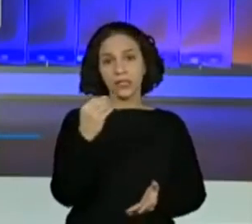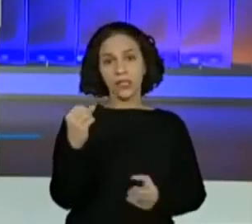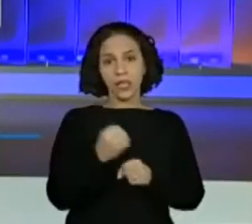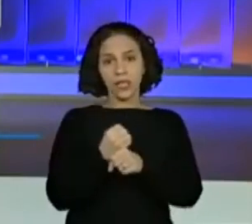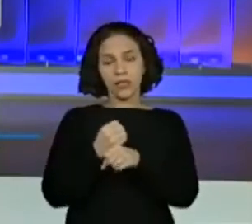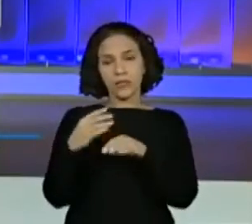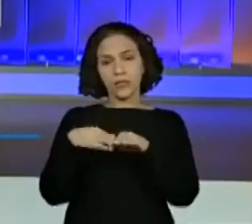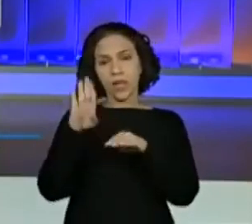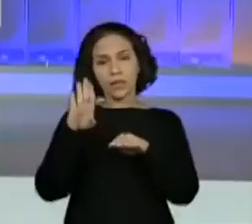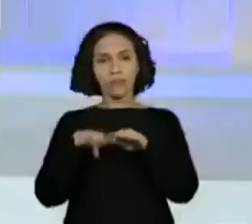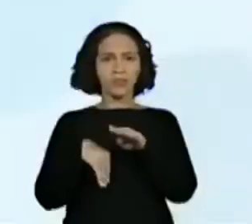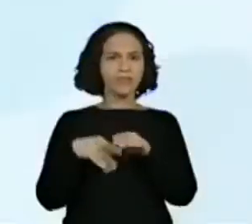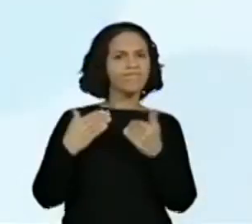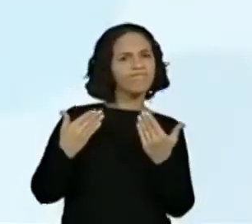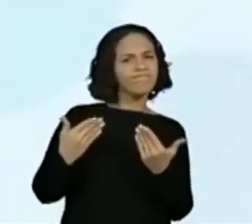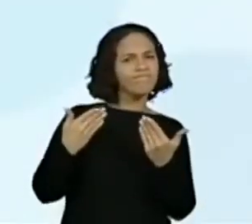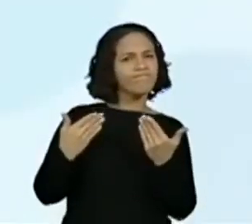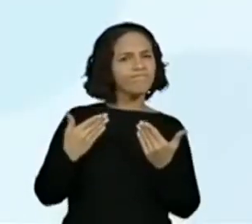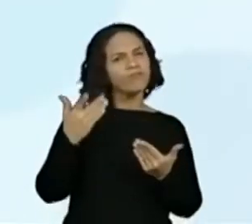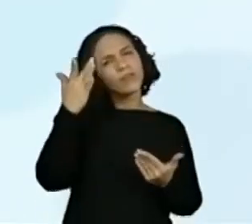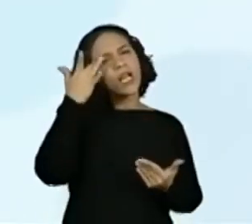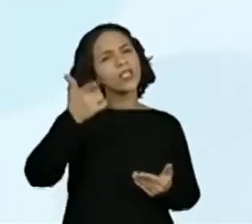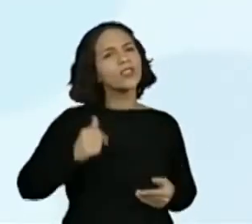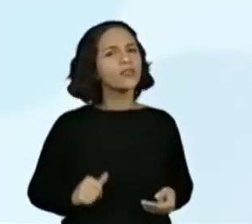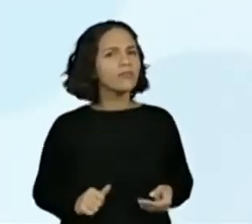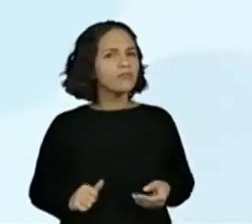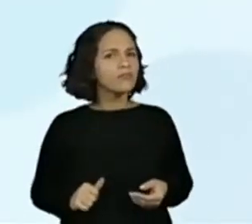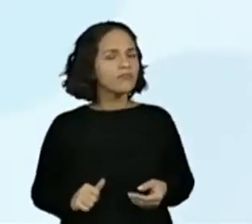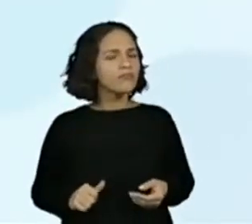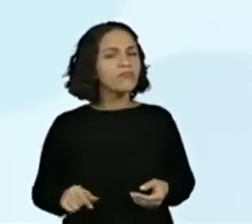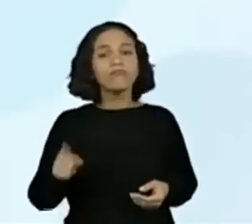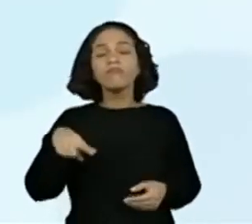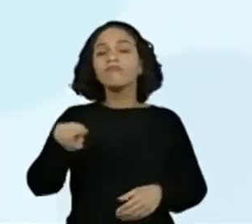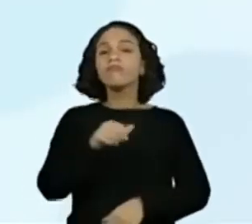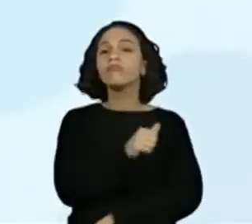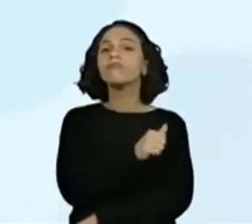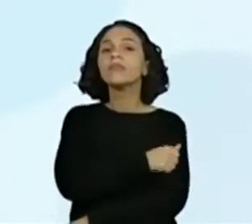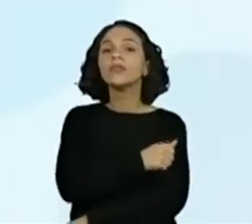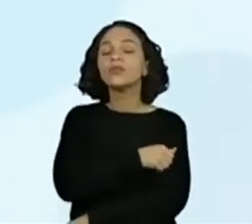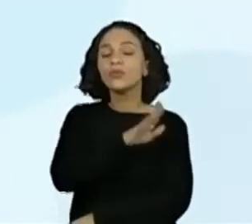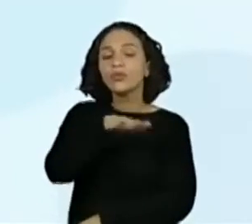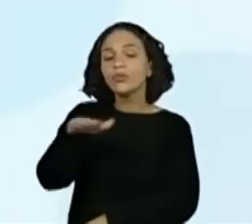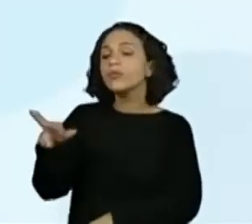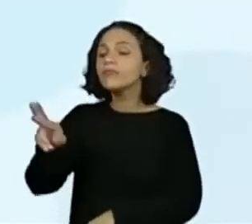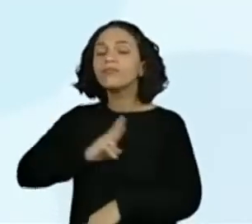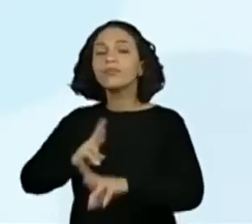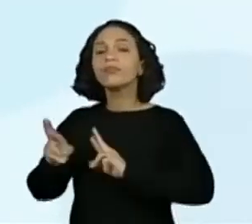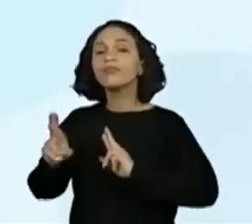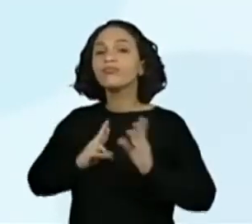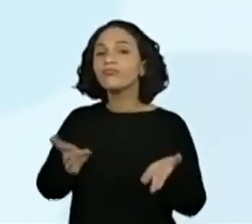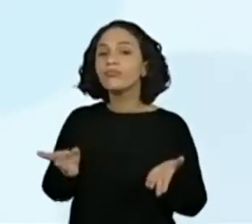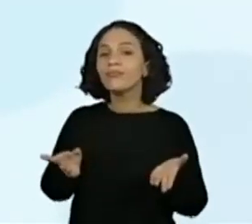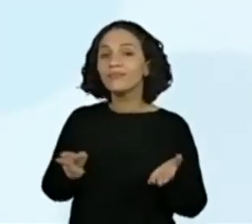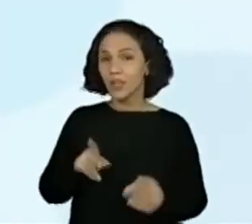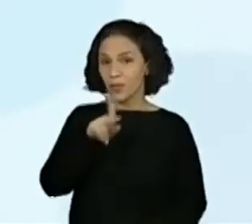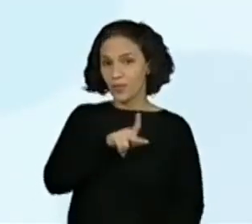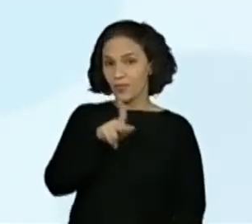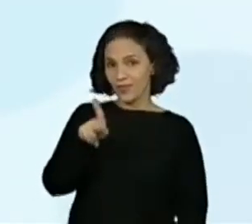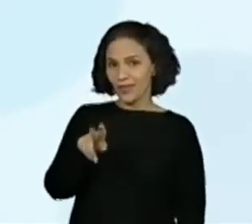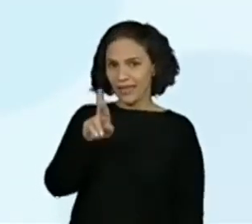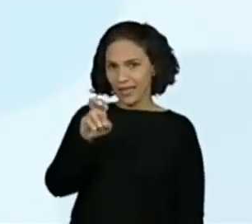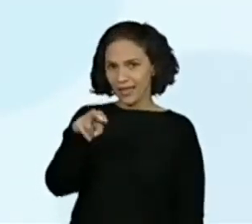Vamos realizar essa estimativa? E aí, o os alunos estão respondendo, hein? A Pro Renata disse que a aluna Maria Rita está